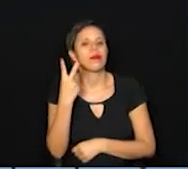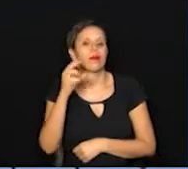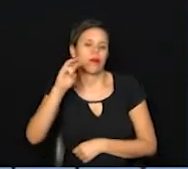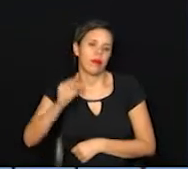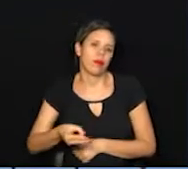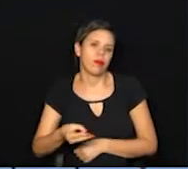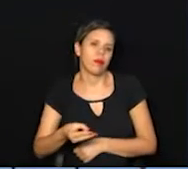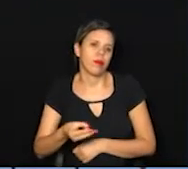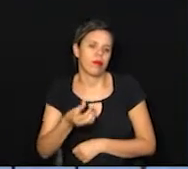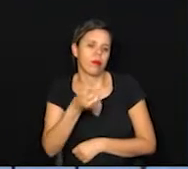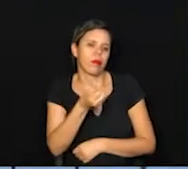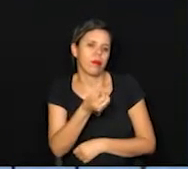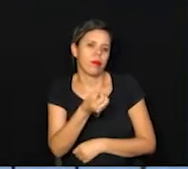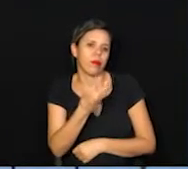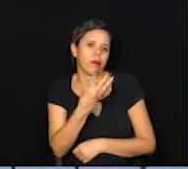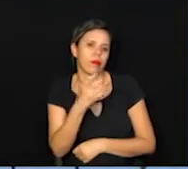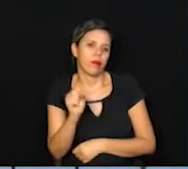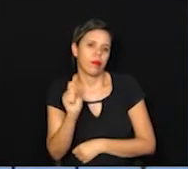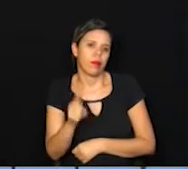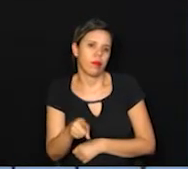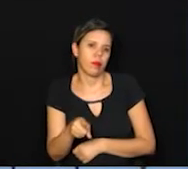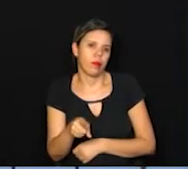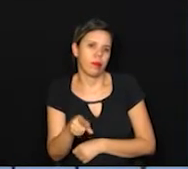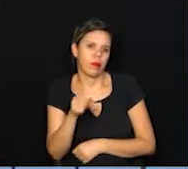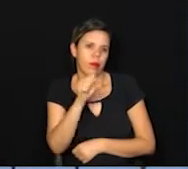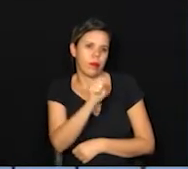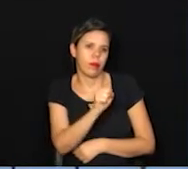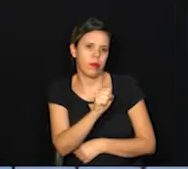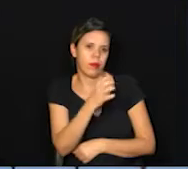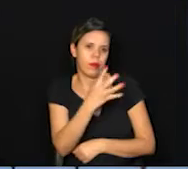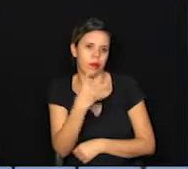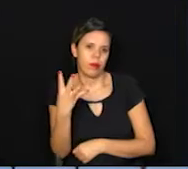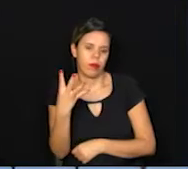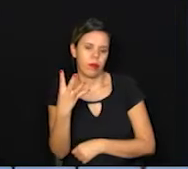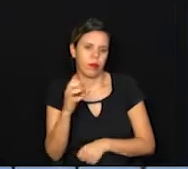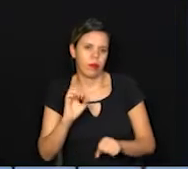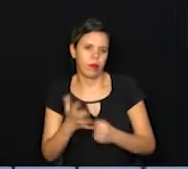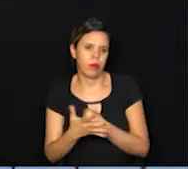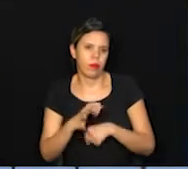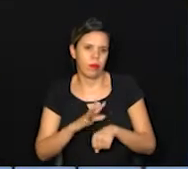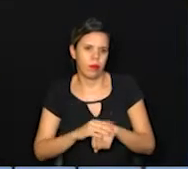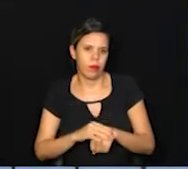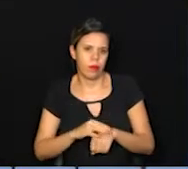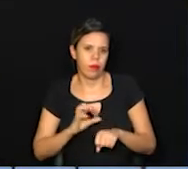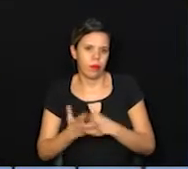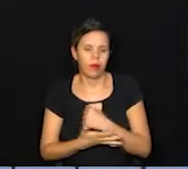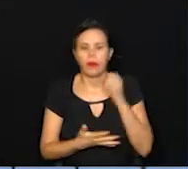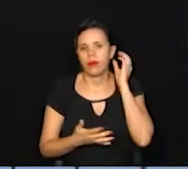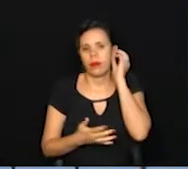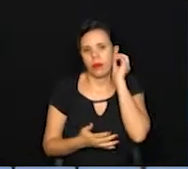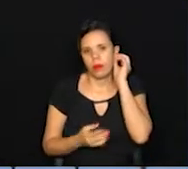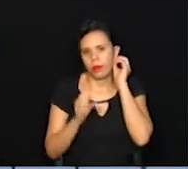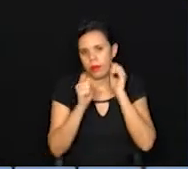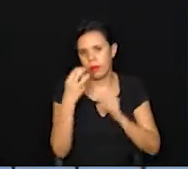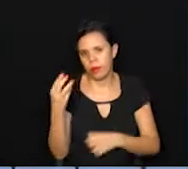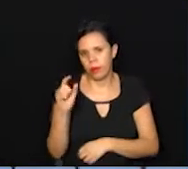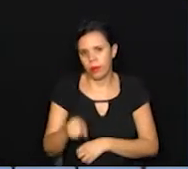.648.844 casos da doença, com 83